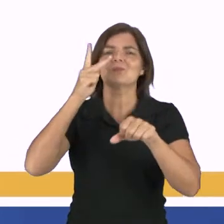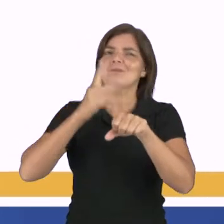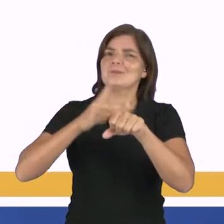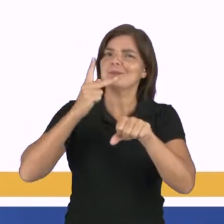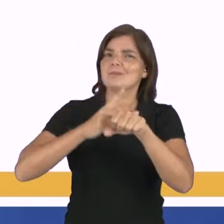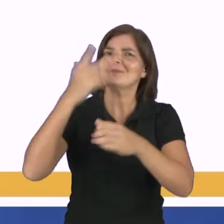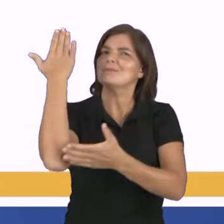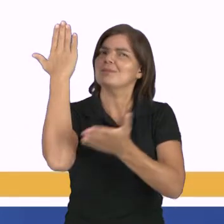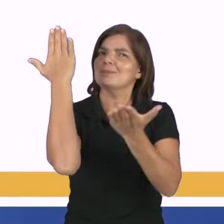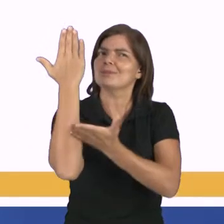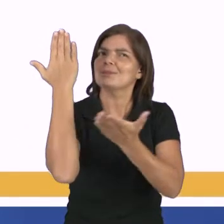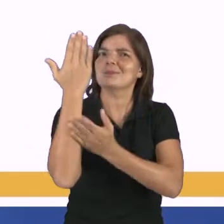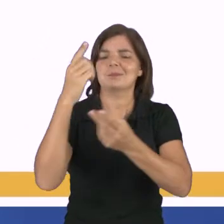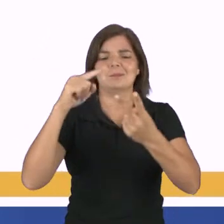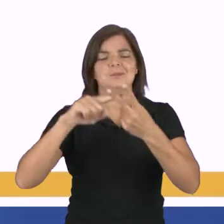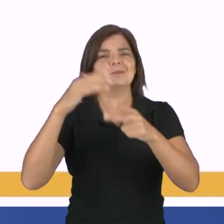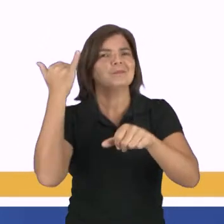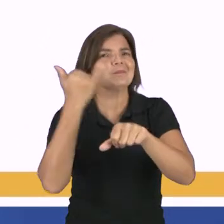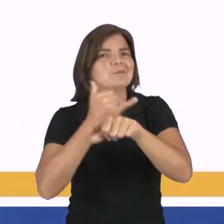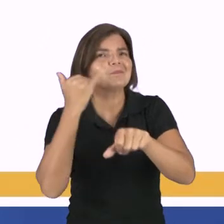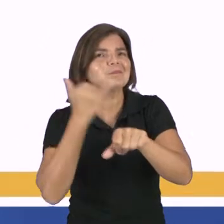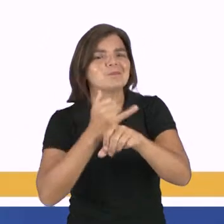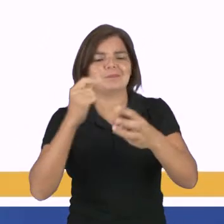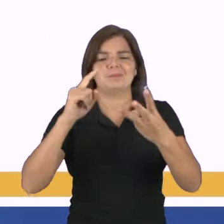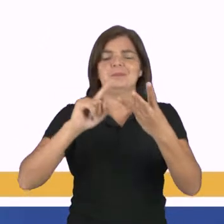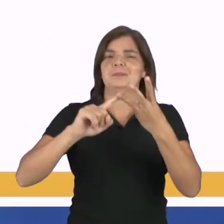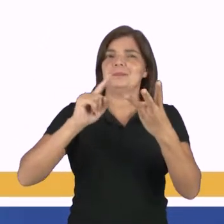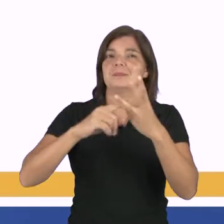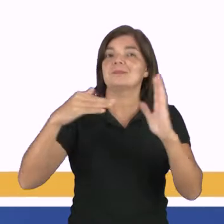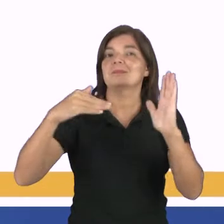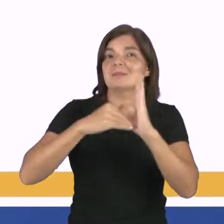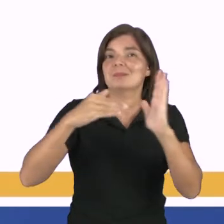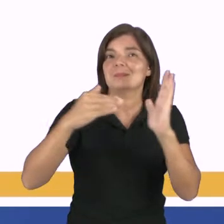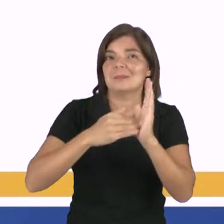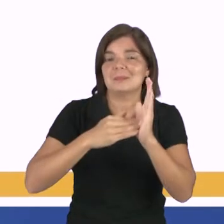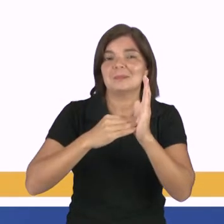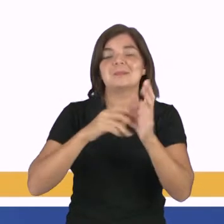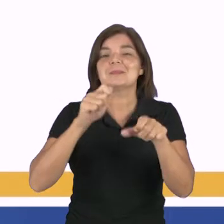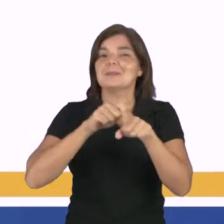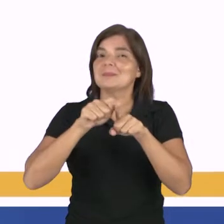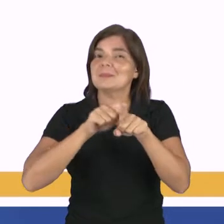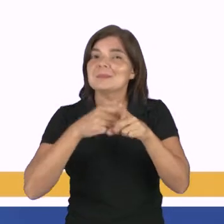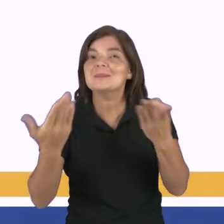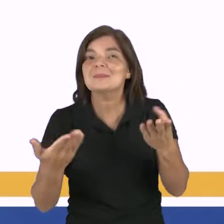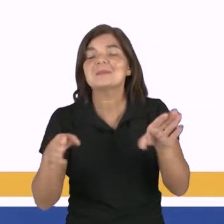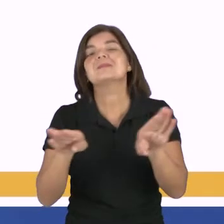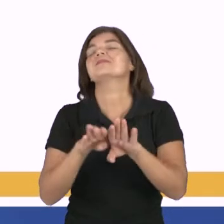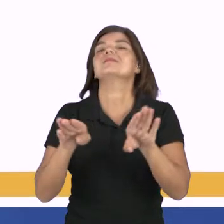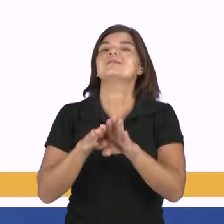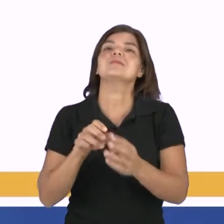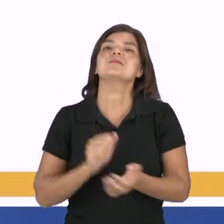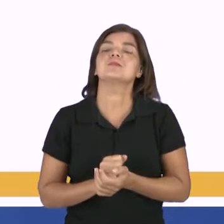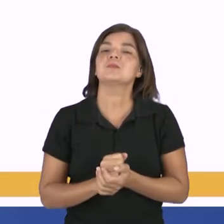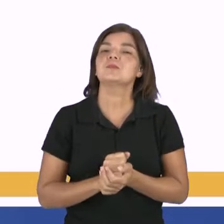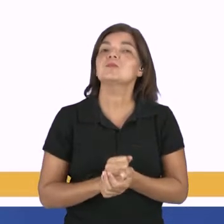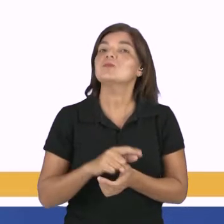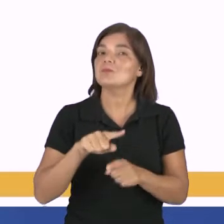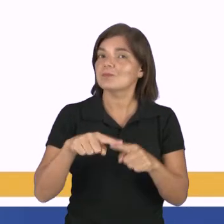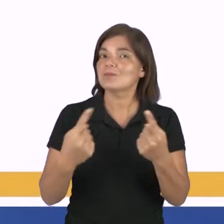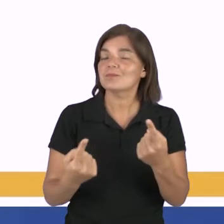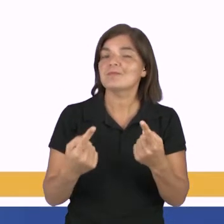de madeira, de metal, até as que adotam borracha como um dos